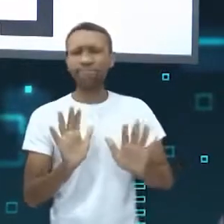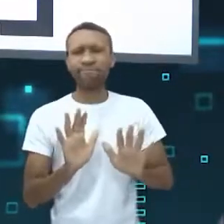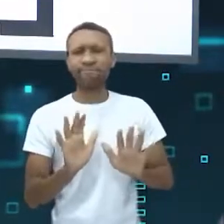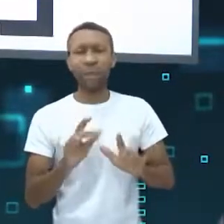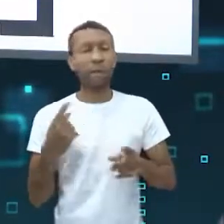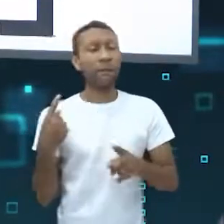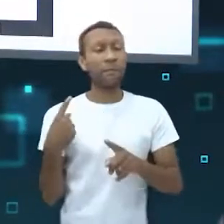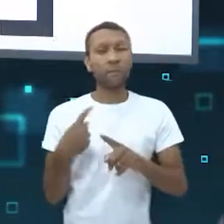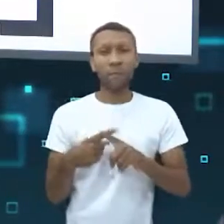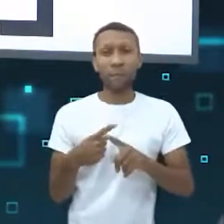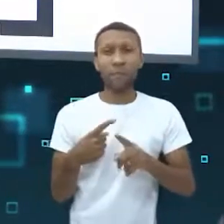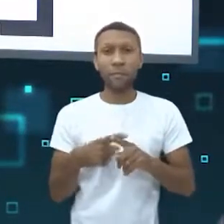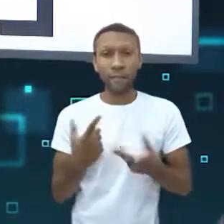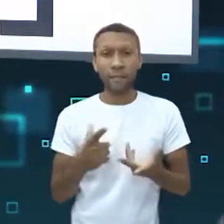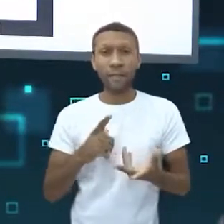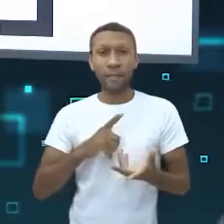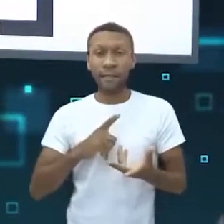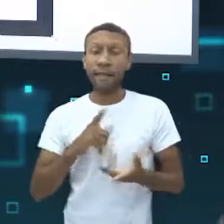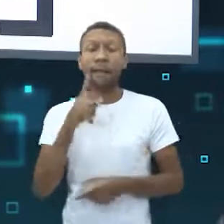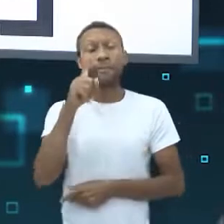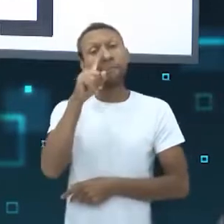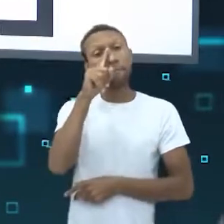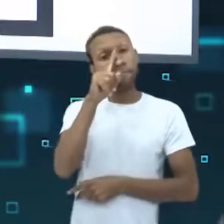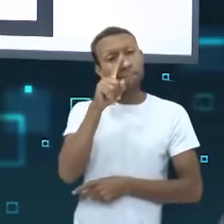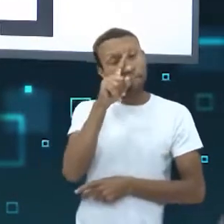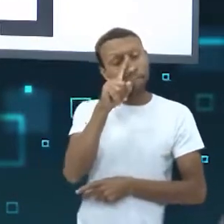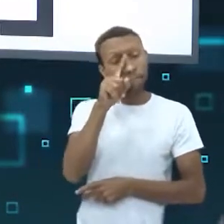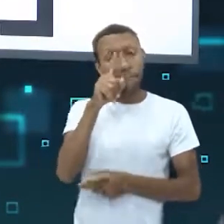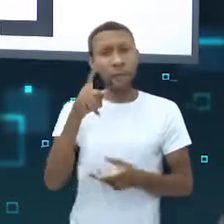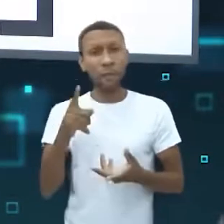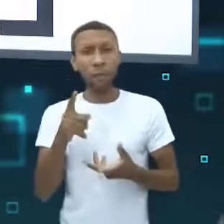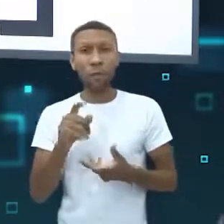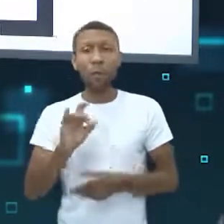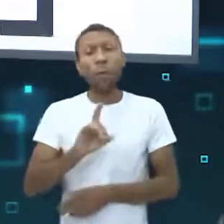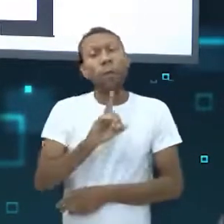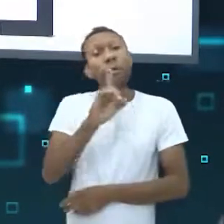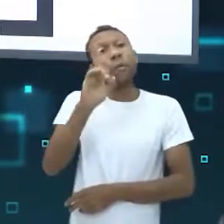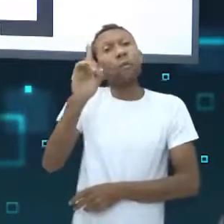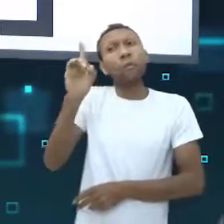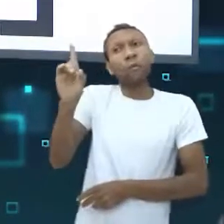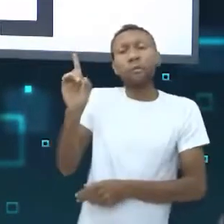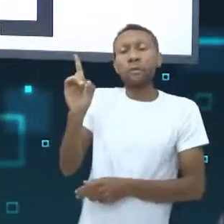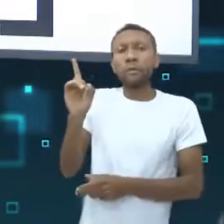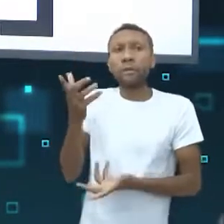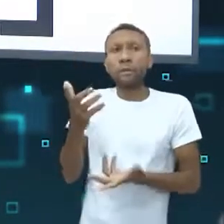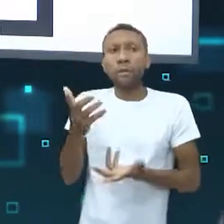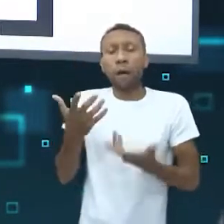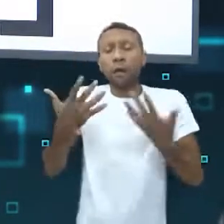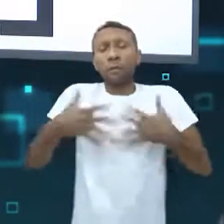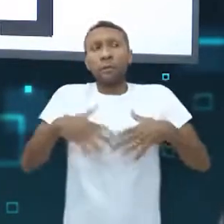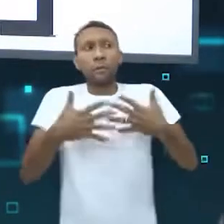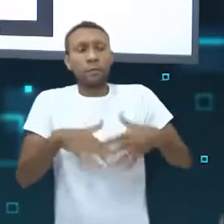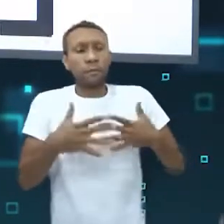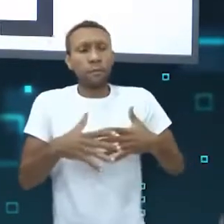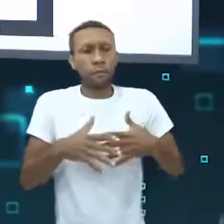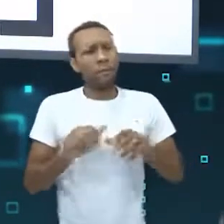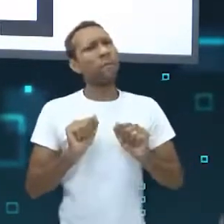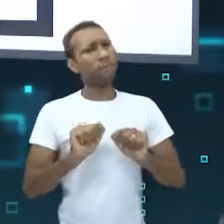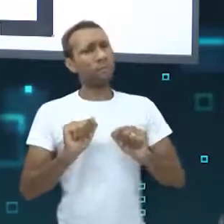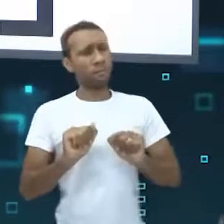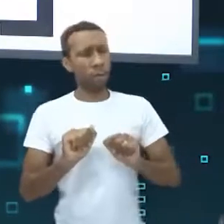Porque estar sujeito a riscos não quer dizer que algum dia você vai sofrer um. Você pode